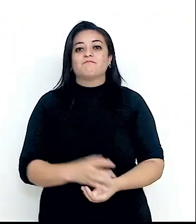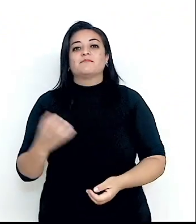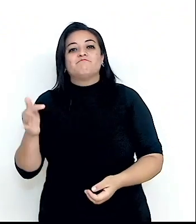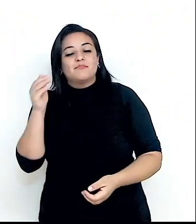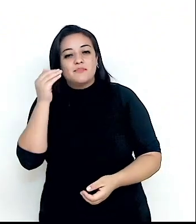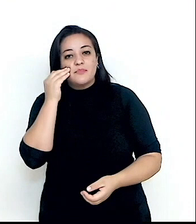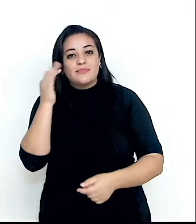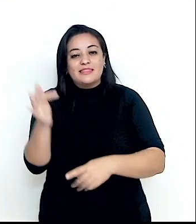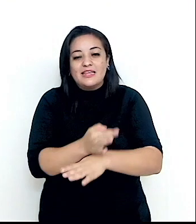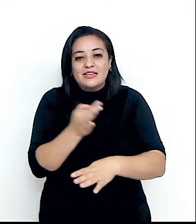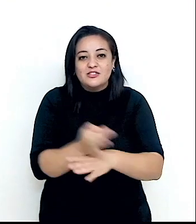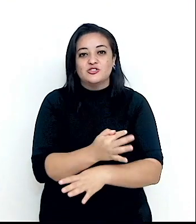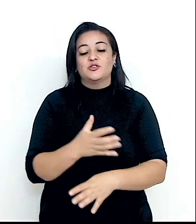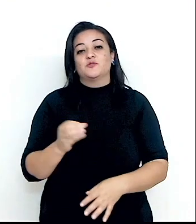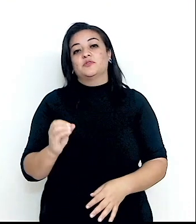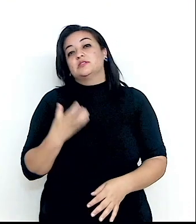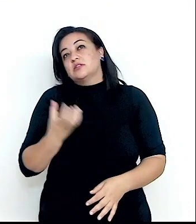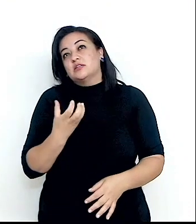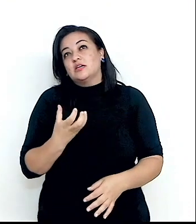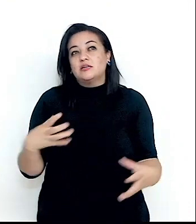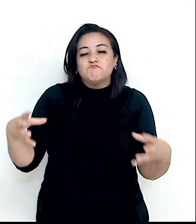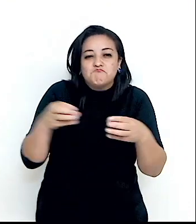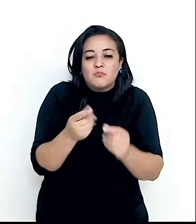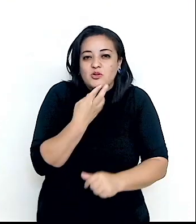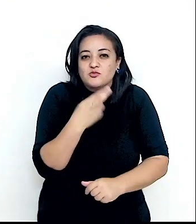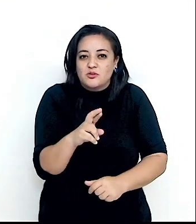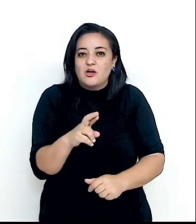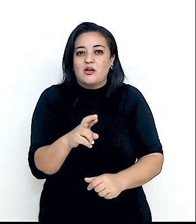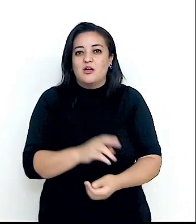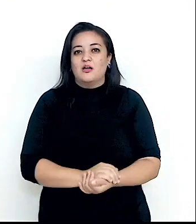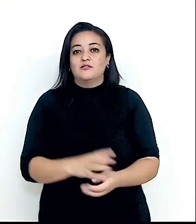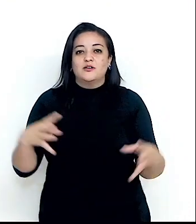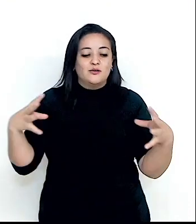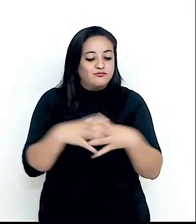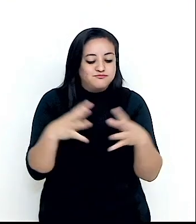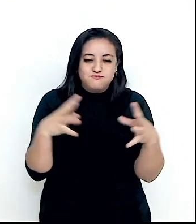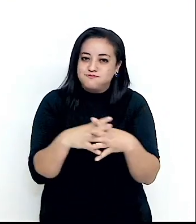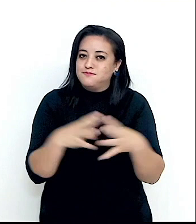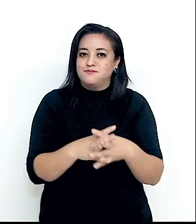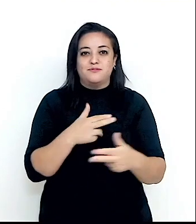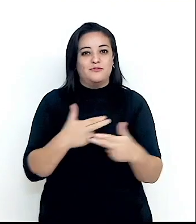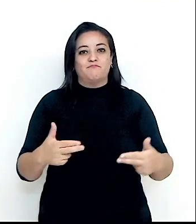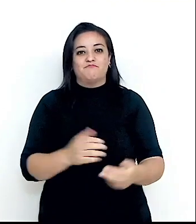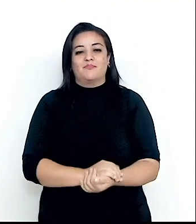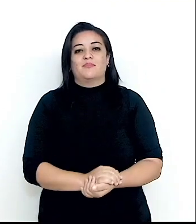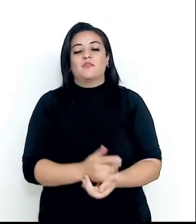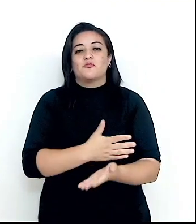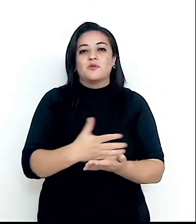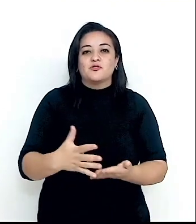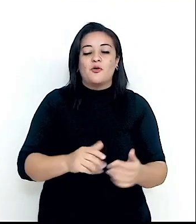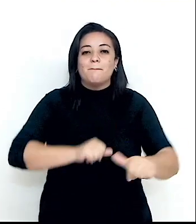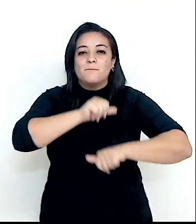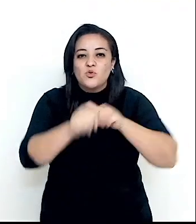que culminaram em conflitos e provocaram mudanças de regime,